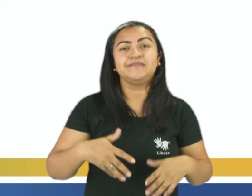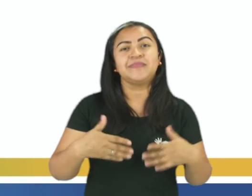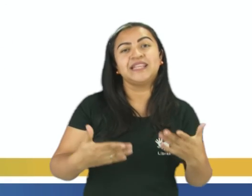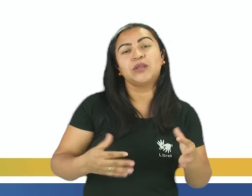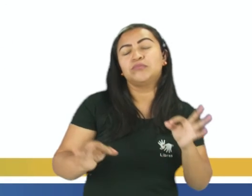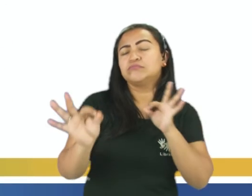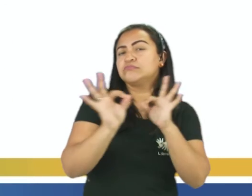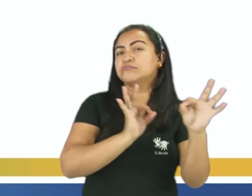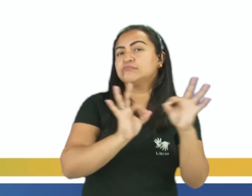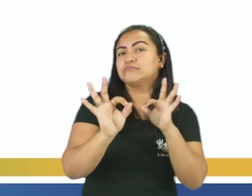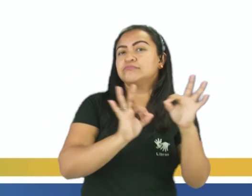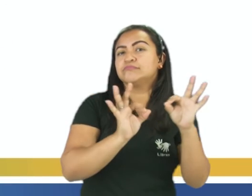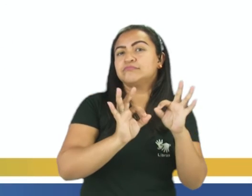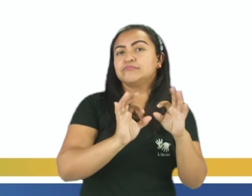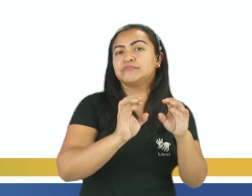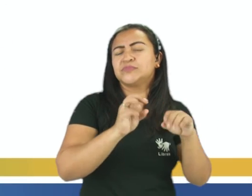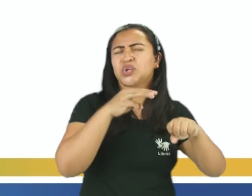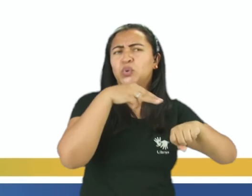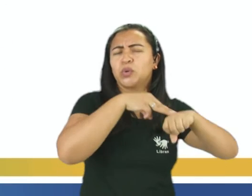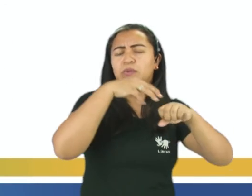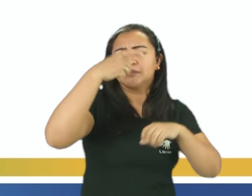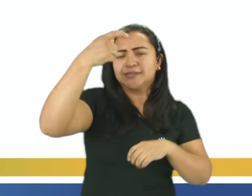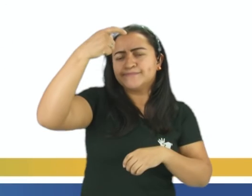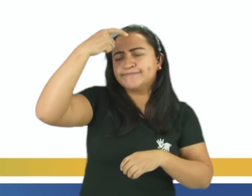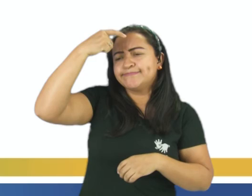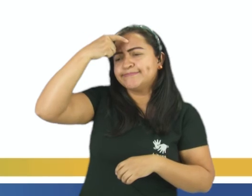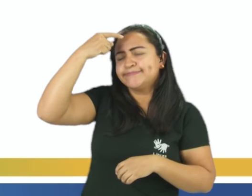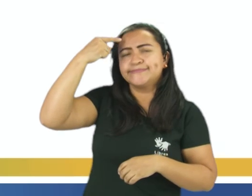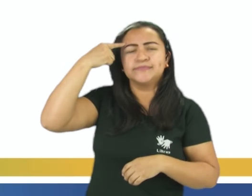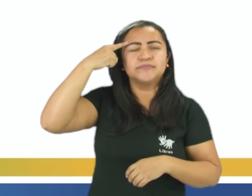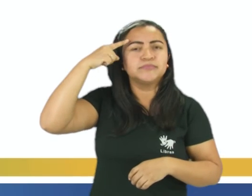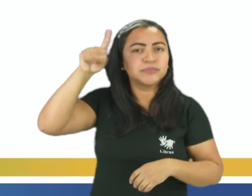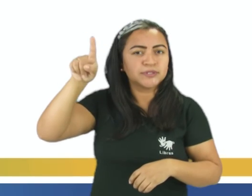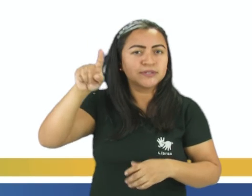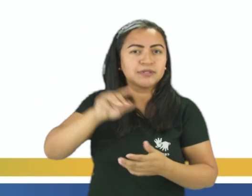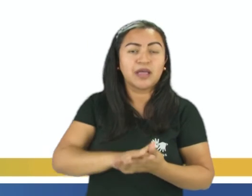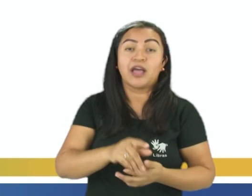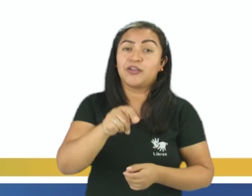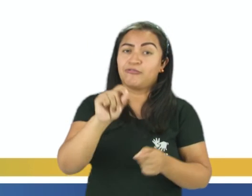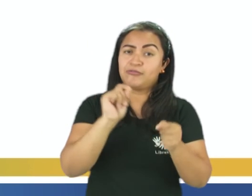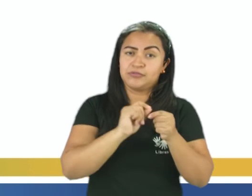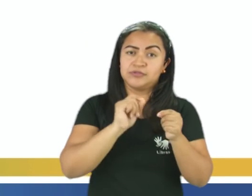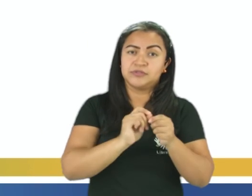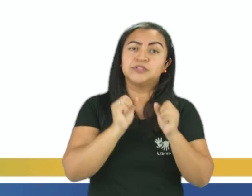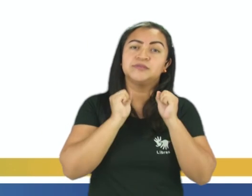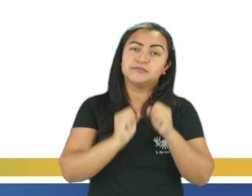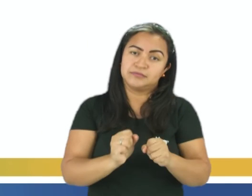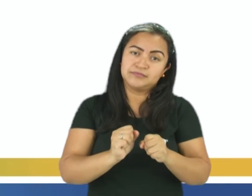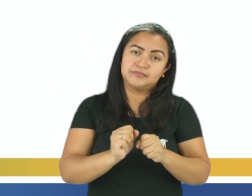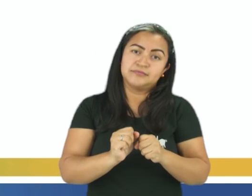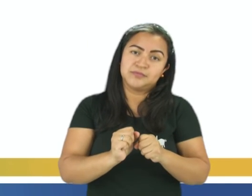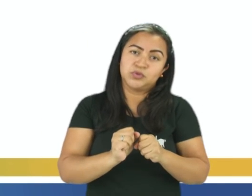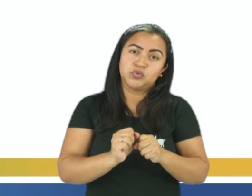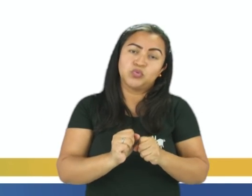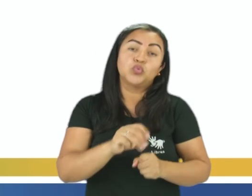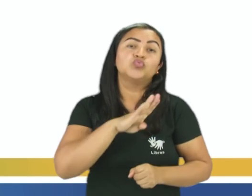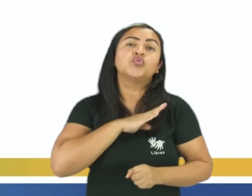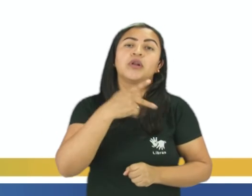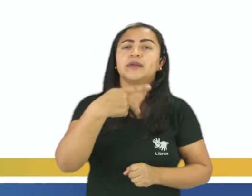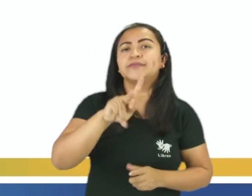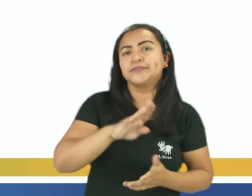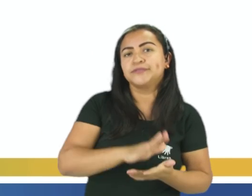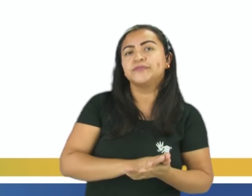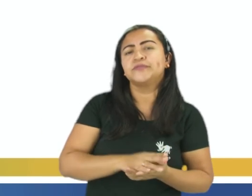Construam um mapa mental sobre o tratamento de esgoto. Aí, vocês, né, podem entrar em contato junto com os colegas ou tirar dúvidas com os